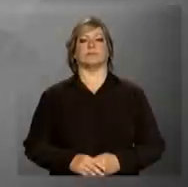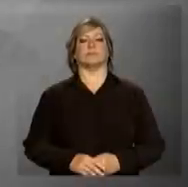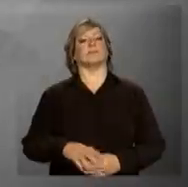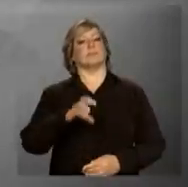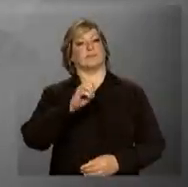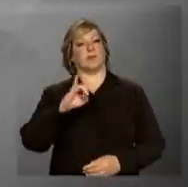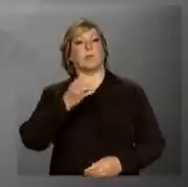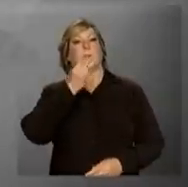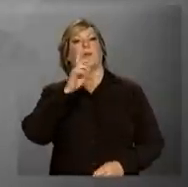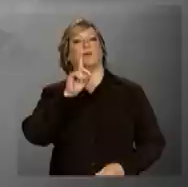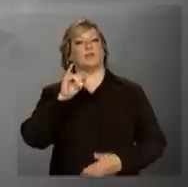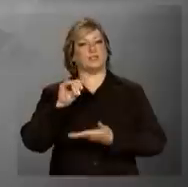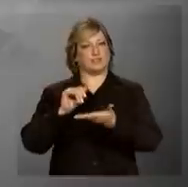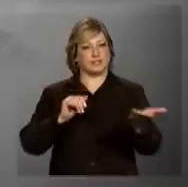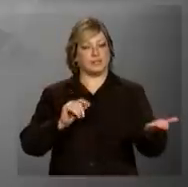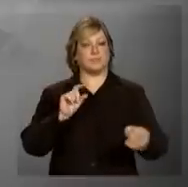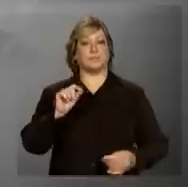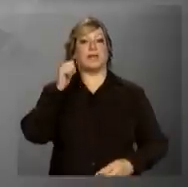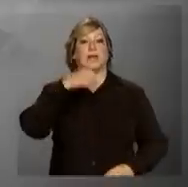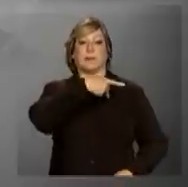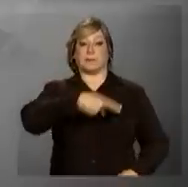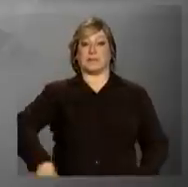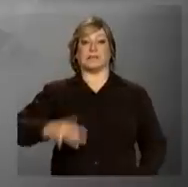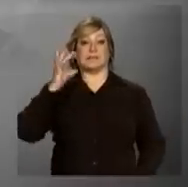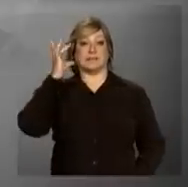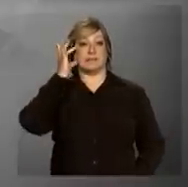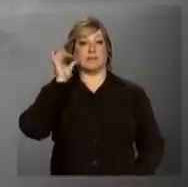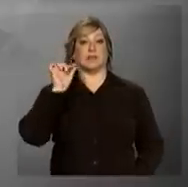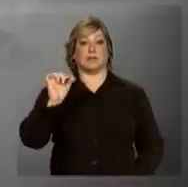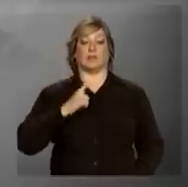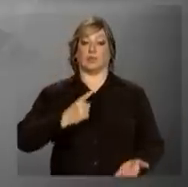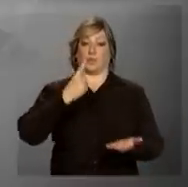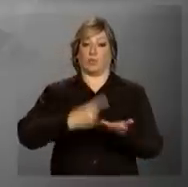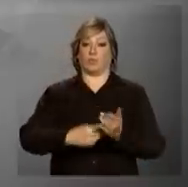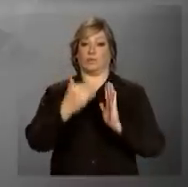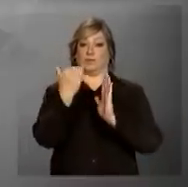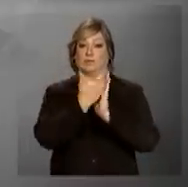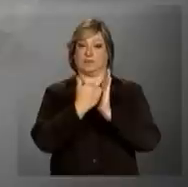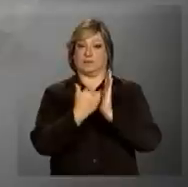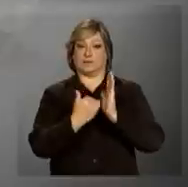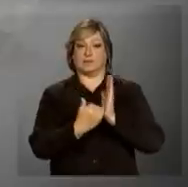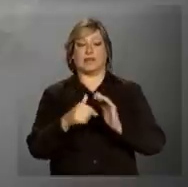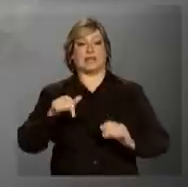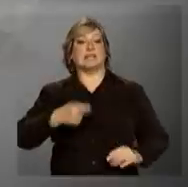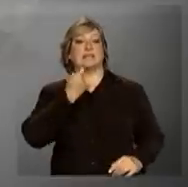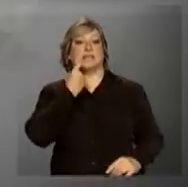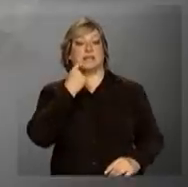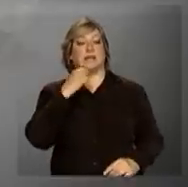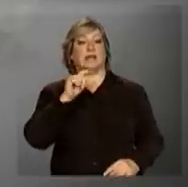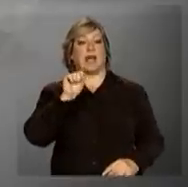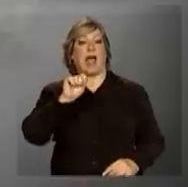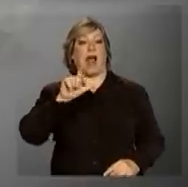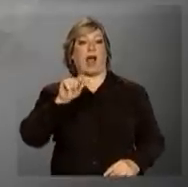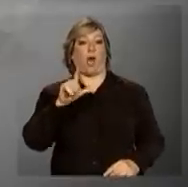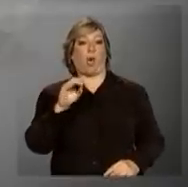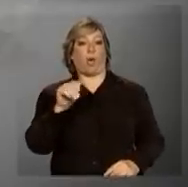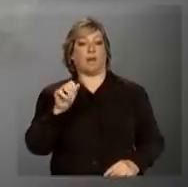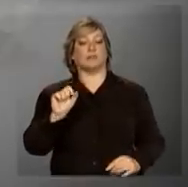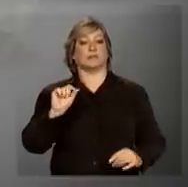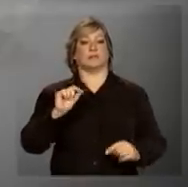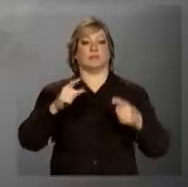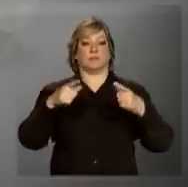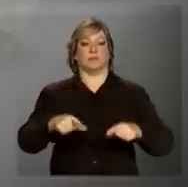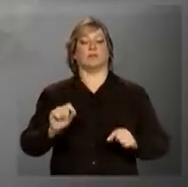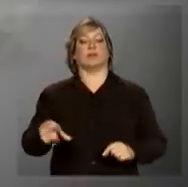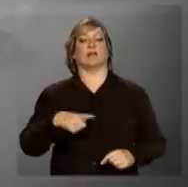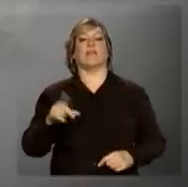Olá, bom dia. A presidenta Dilma Rousseff com pré-agenda nesta sexta-feira em Alagoas. Ela vai participar